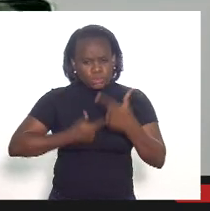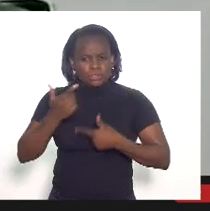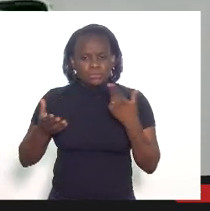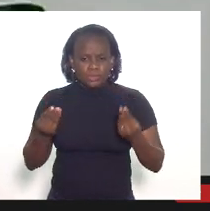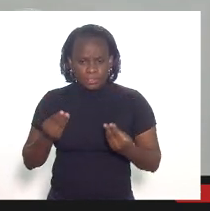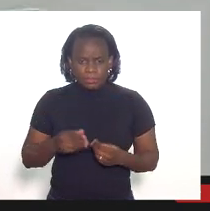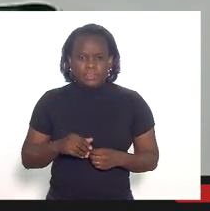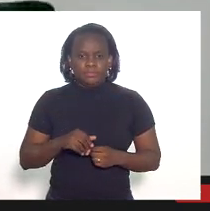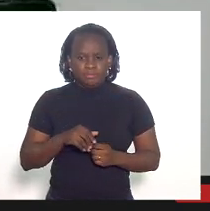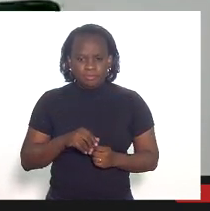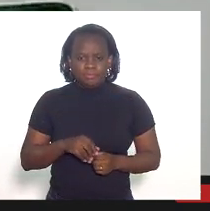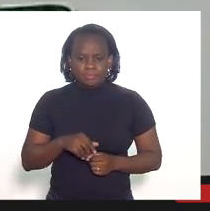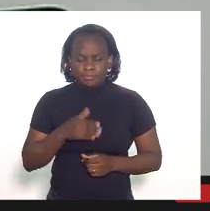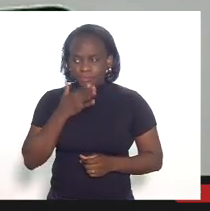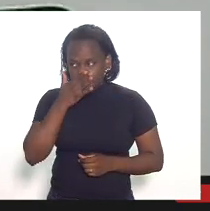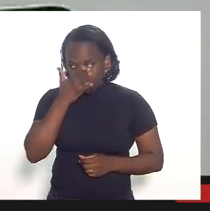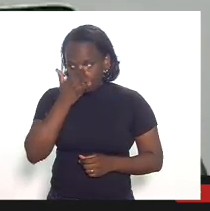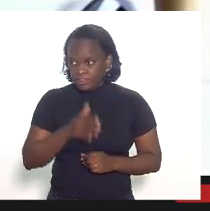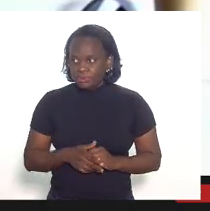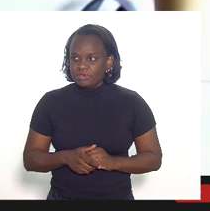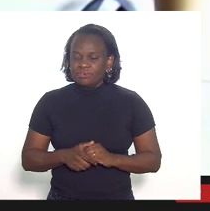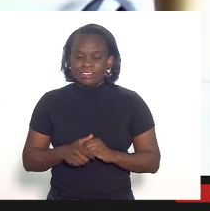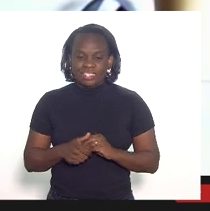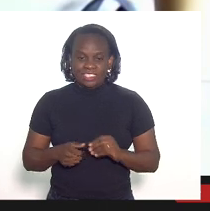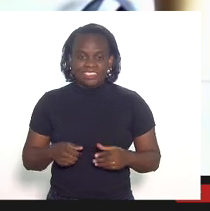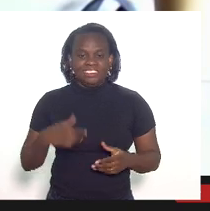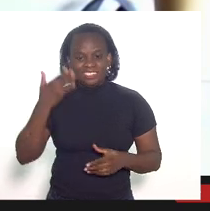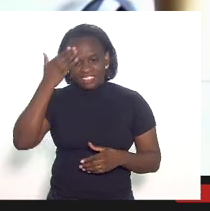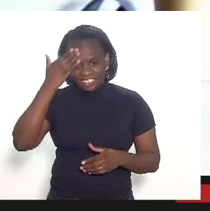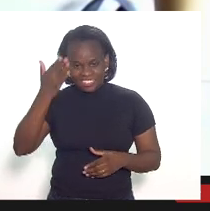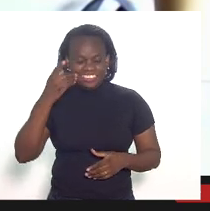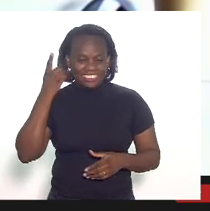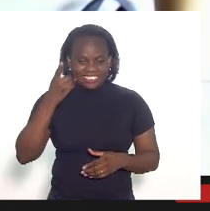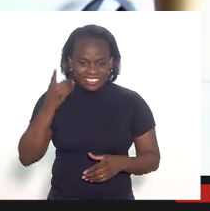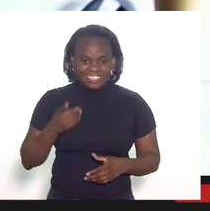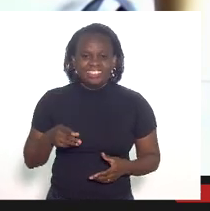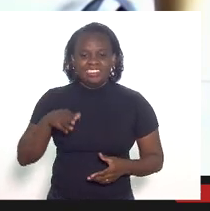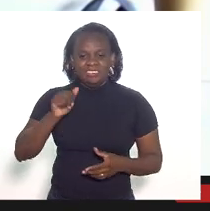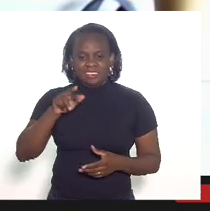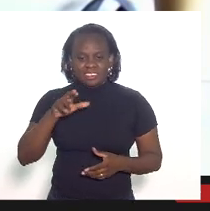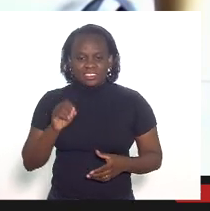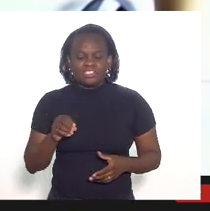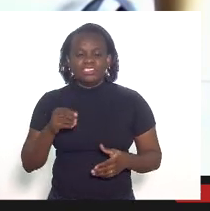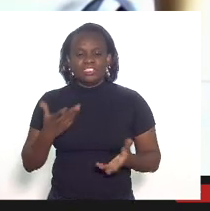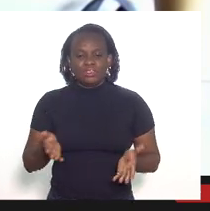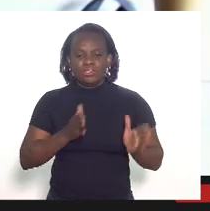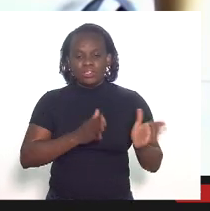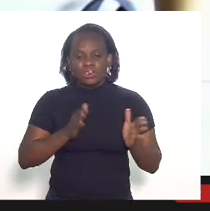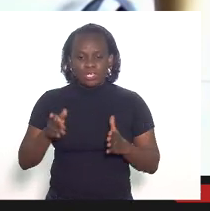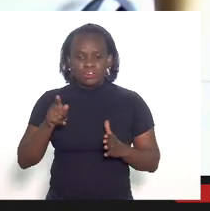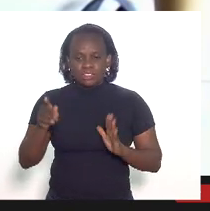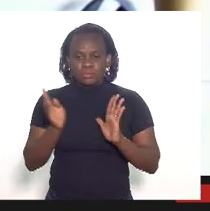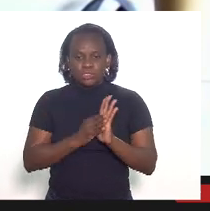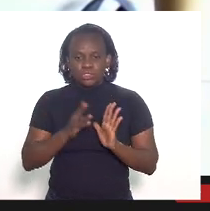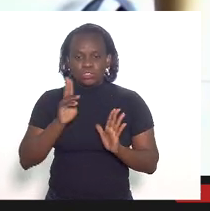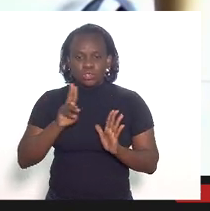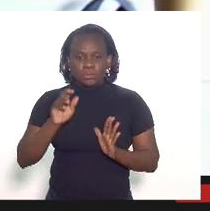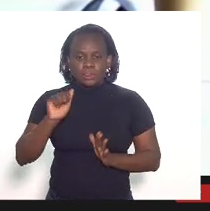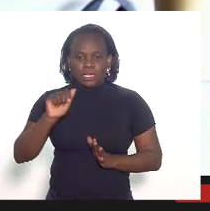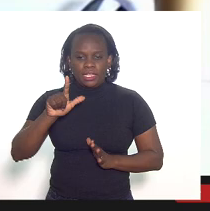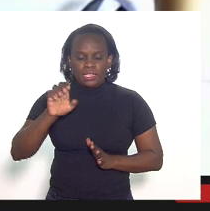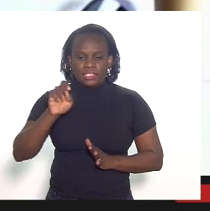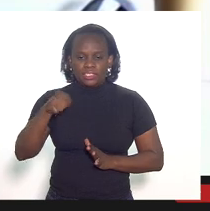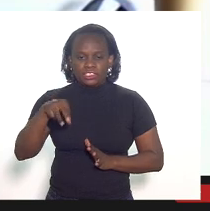frente obrigado deputado Márcio Pacheco pela ordem se inscreveu deputado Alexandre